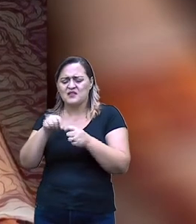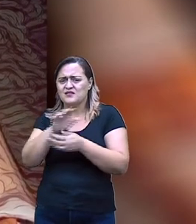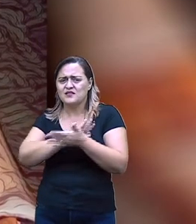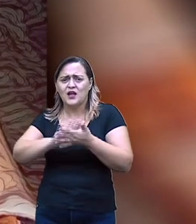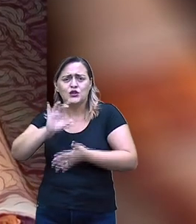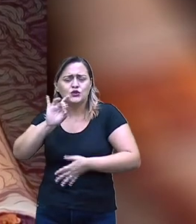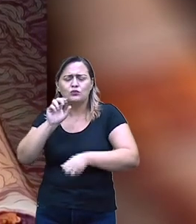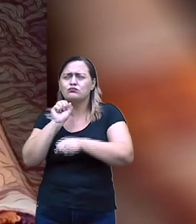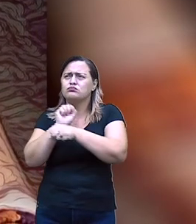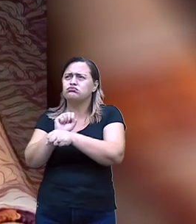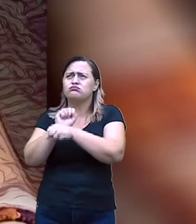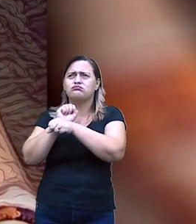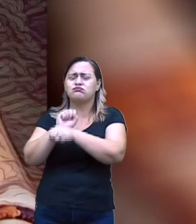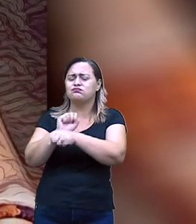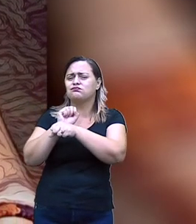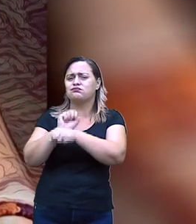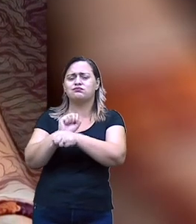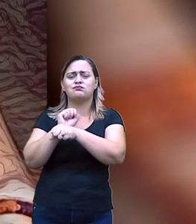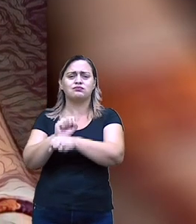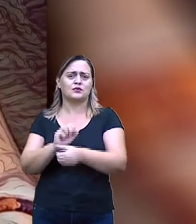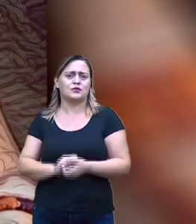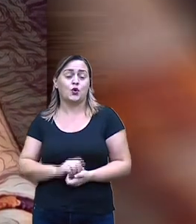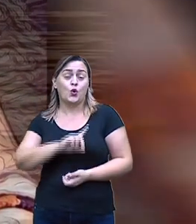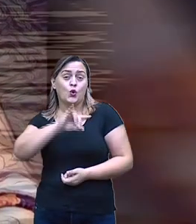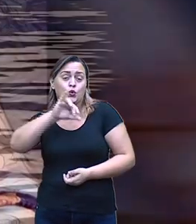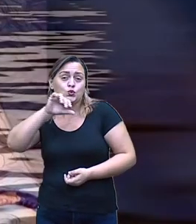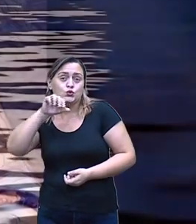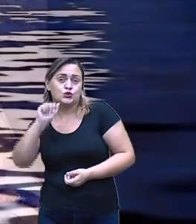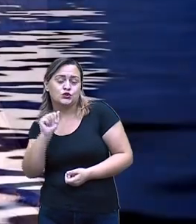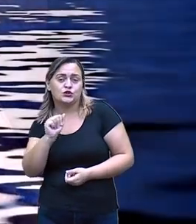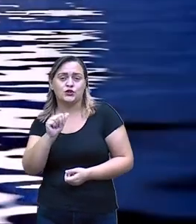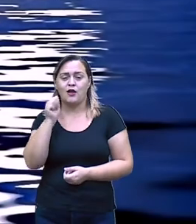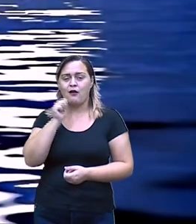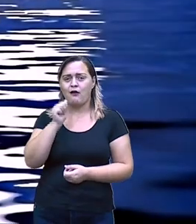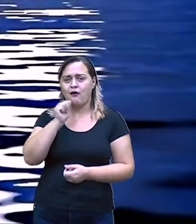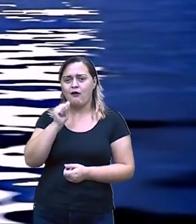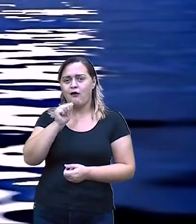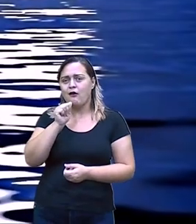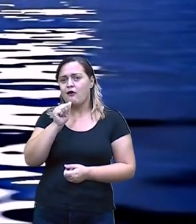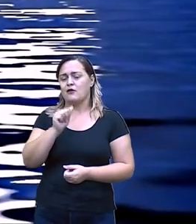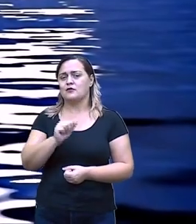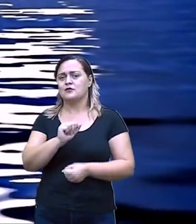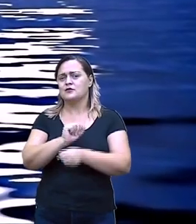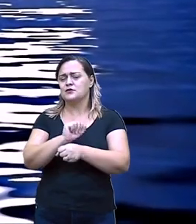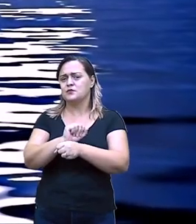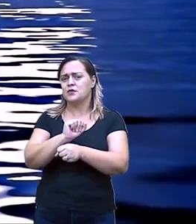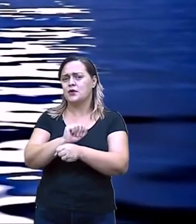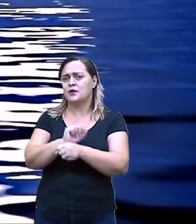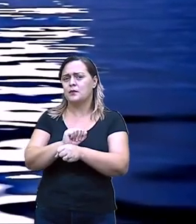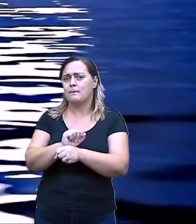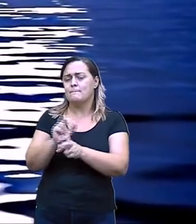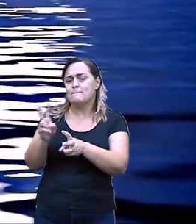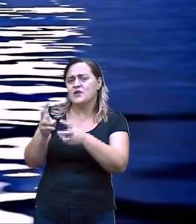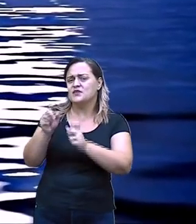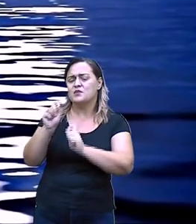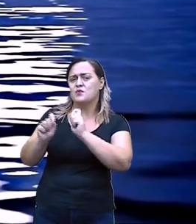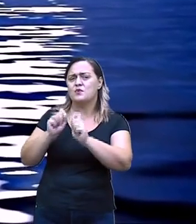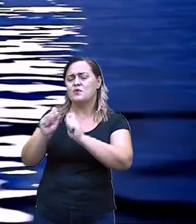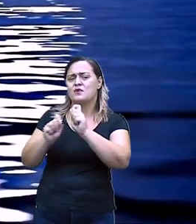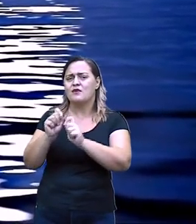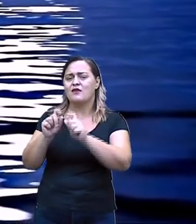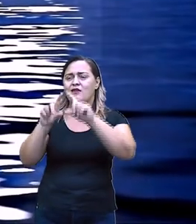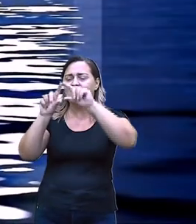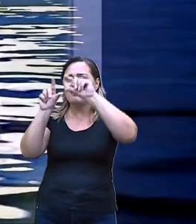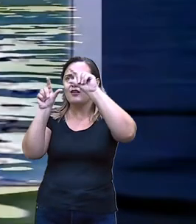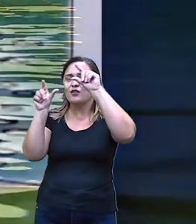arrebatada pela deusa Jassi. Certo dia, Nayá, que esperava a lua surgir, percebe que Jassi, desta vez,